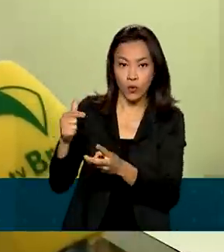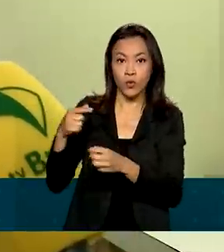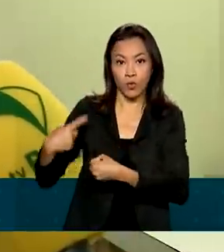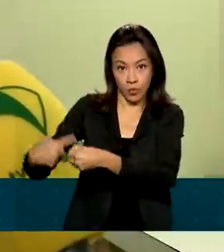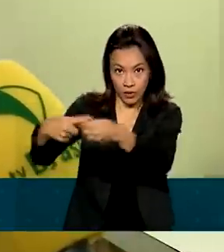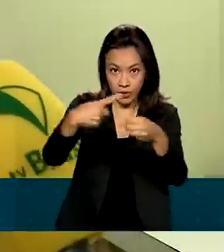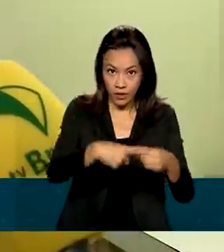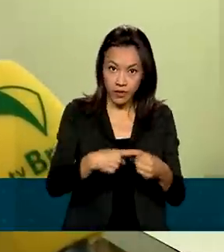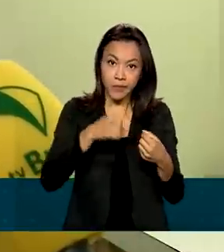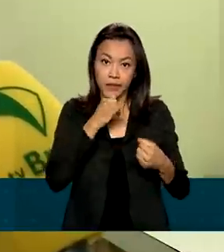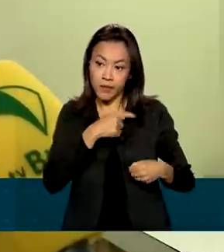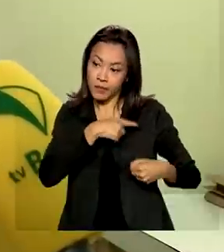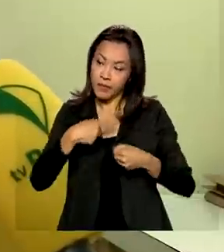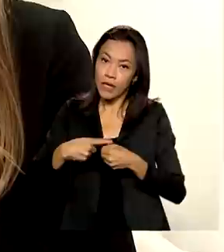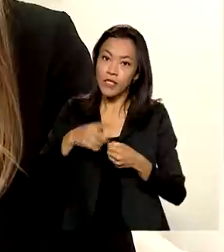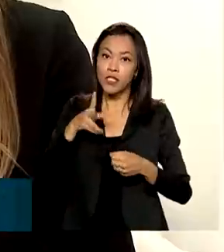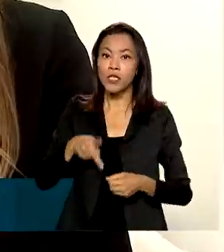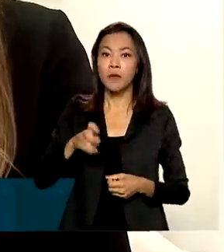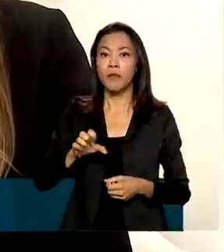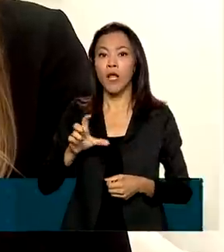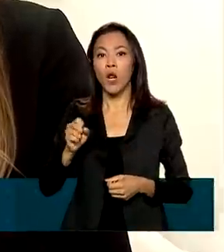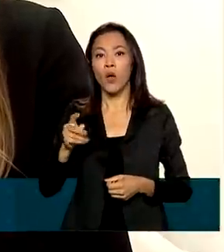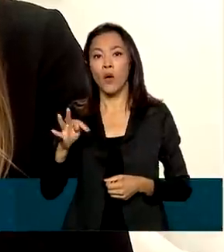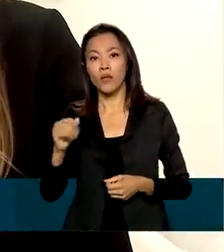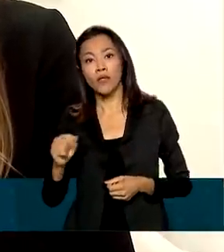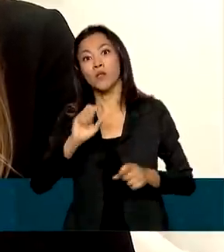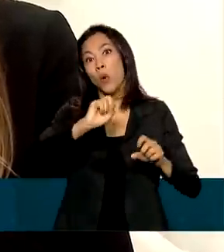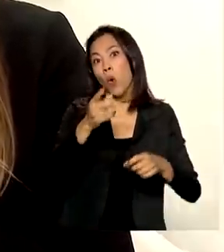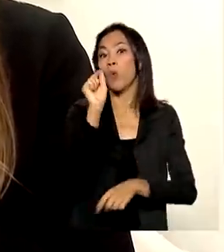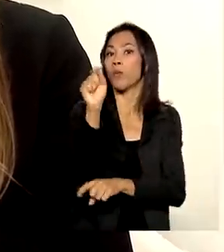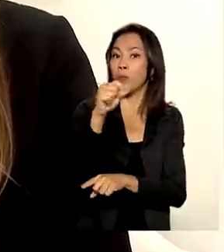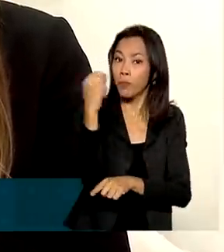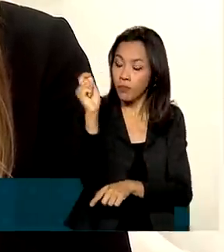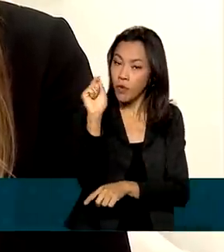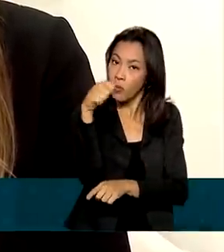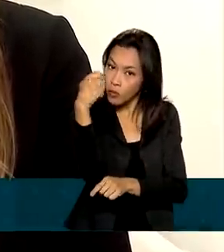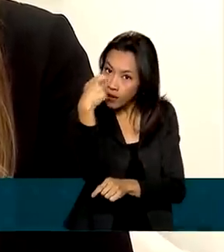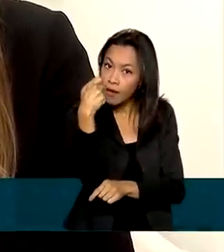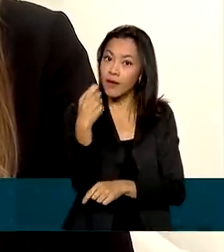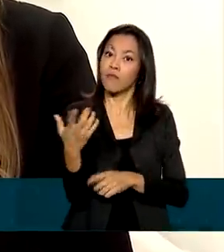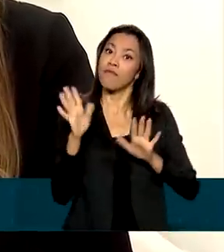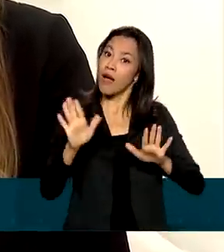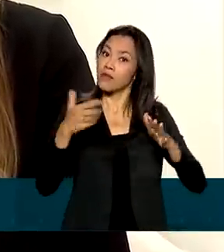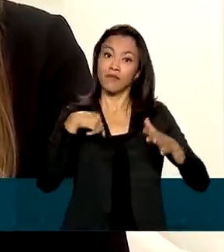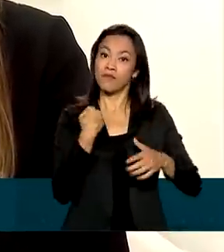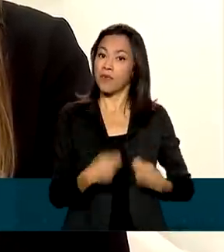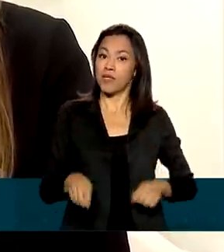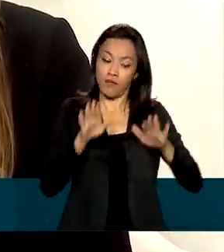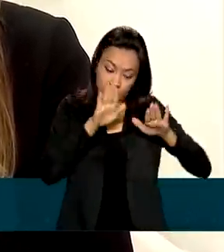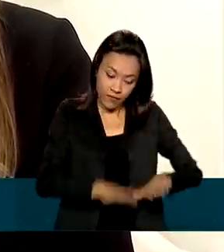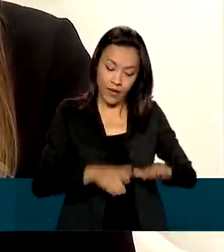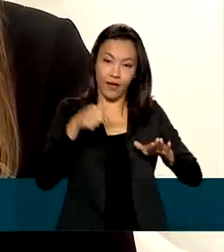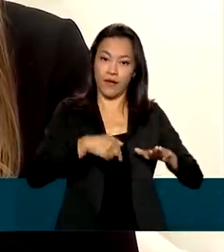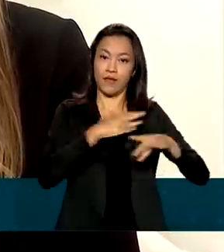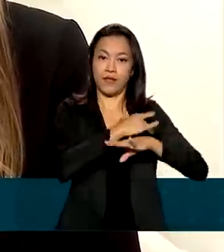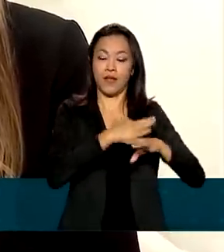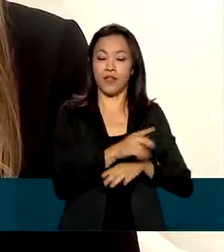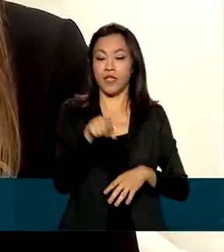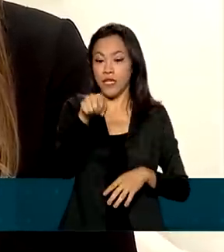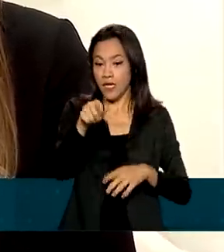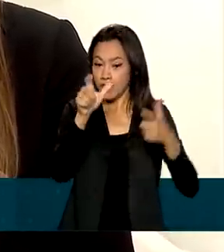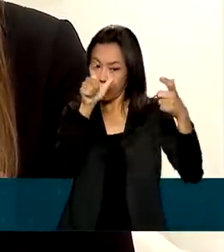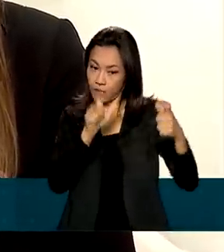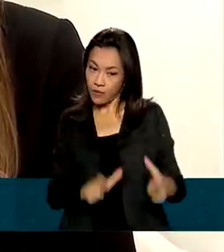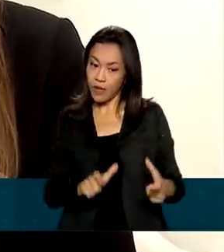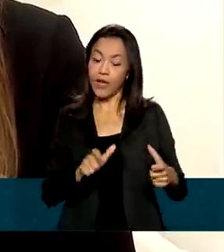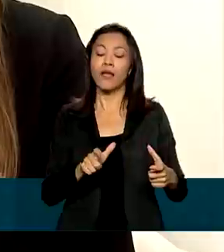gente vai conseguir fazer aqui na nossa cidade. Como uma das principais obras do Rio Grande do Sul, a unidade de radioterapia do Hospital do